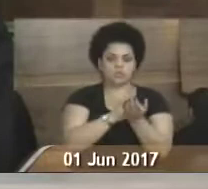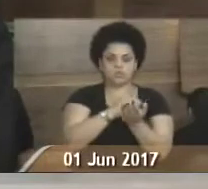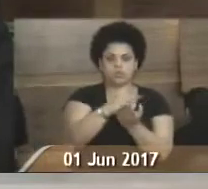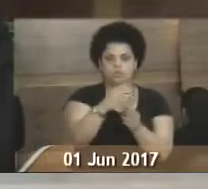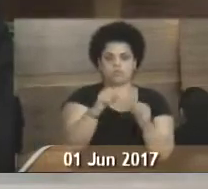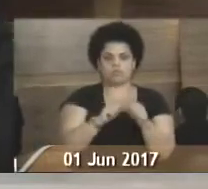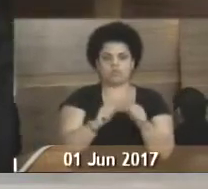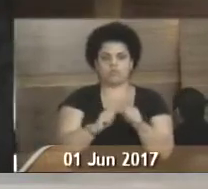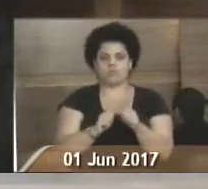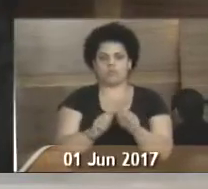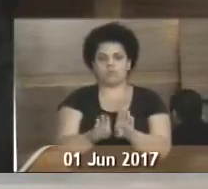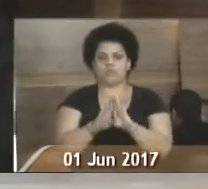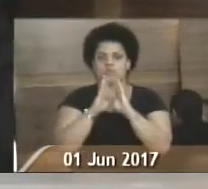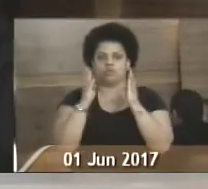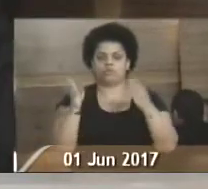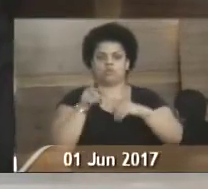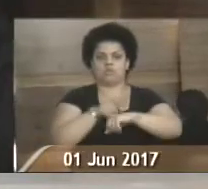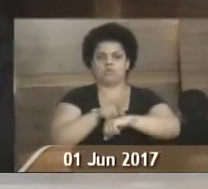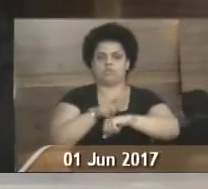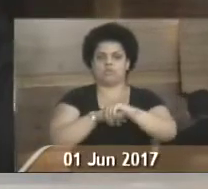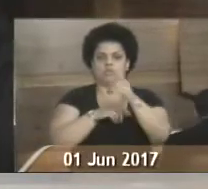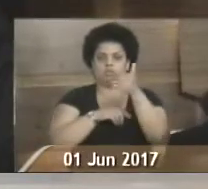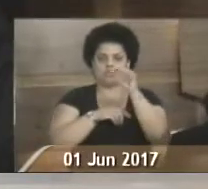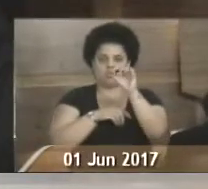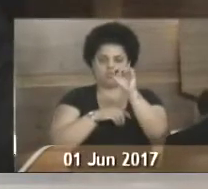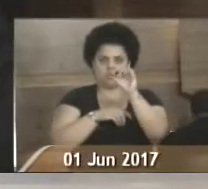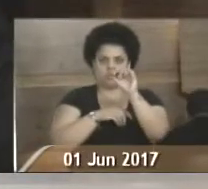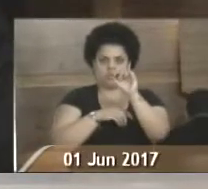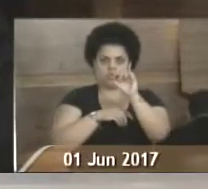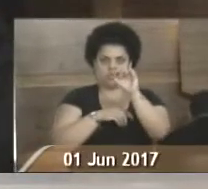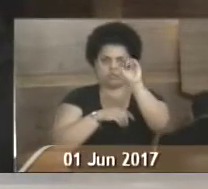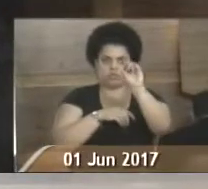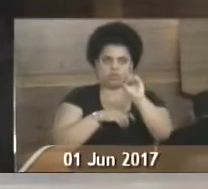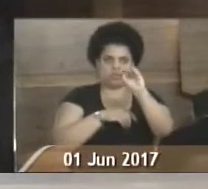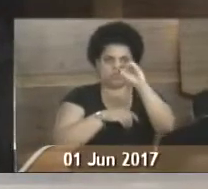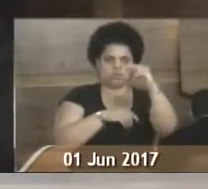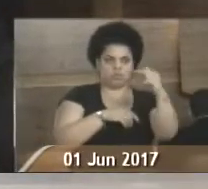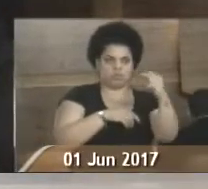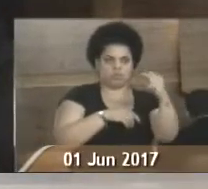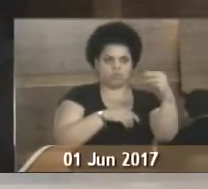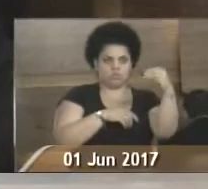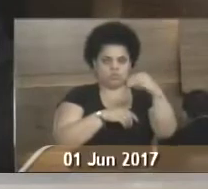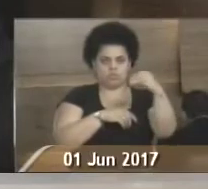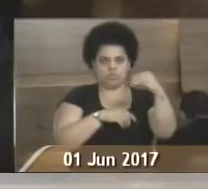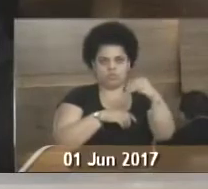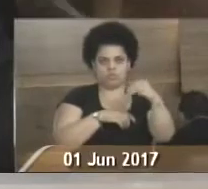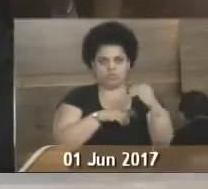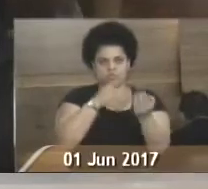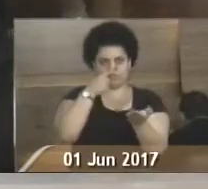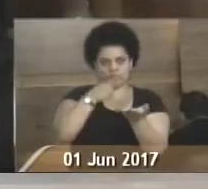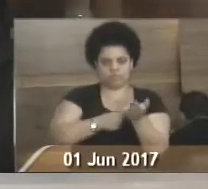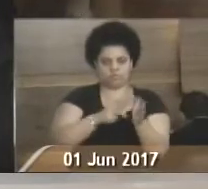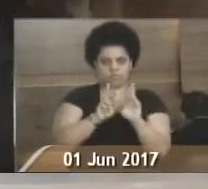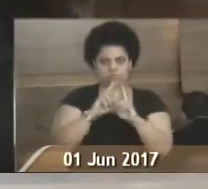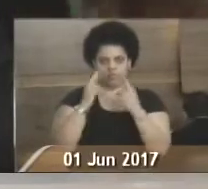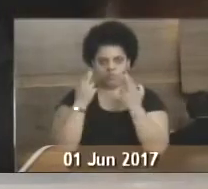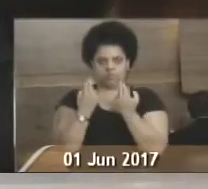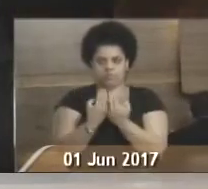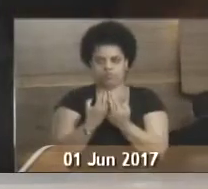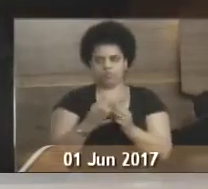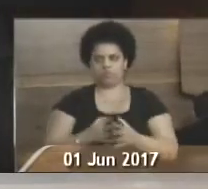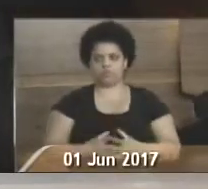trabalhos, declarando aberta às 10 horas e 7 minutos a 27ª sessão ordinária do primeiro período